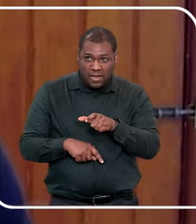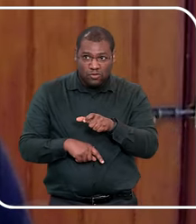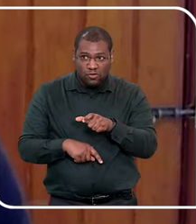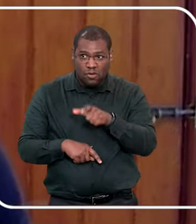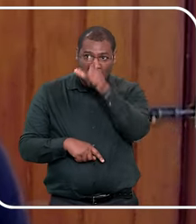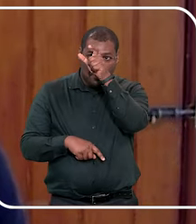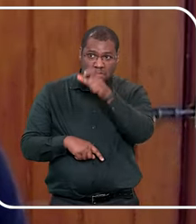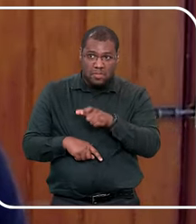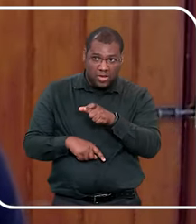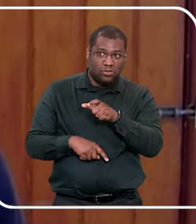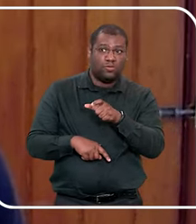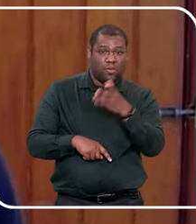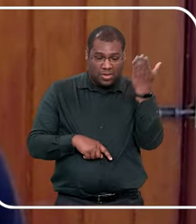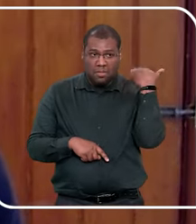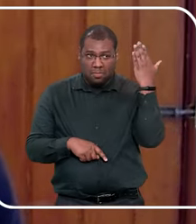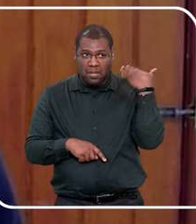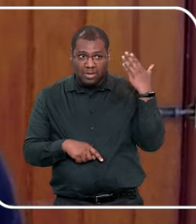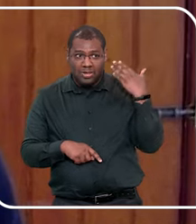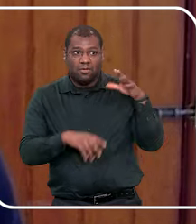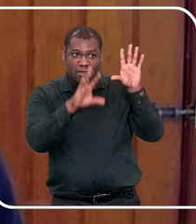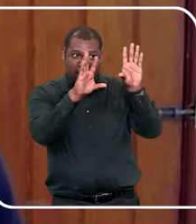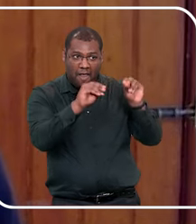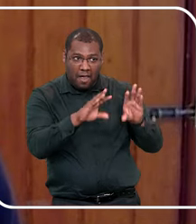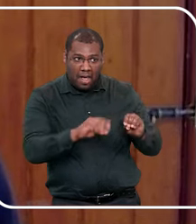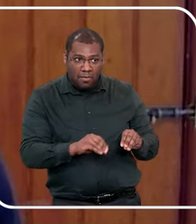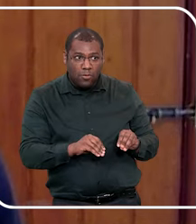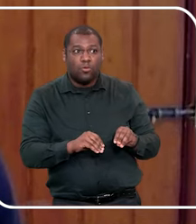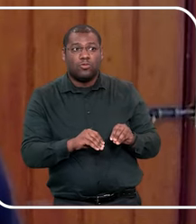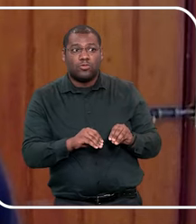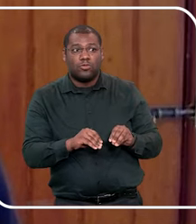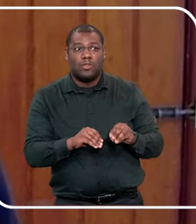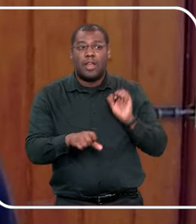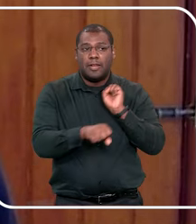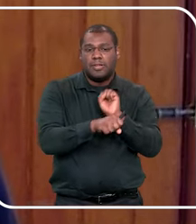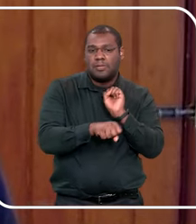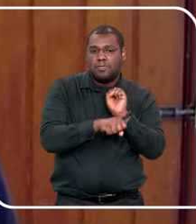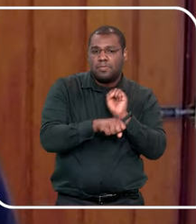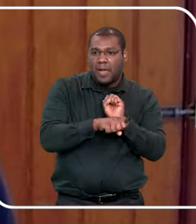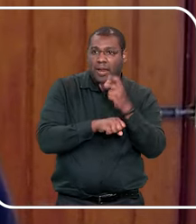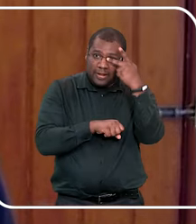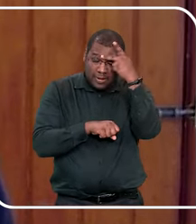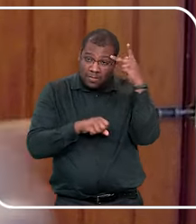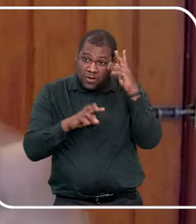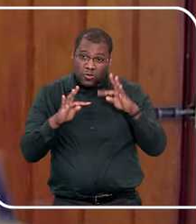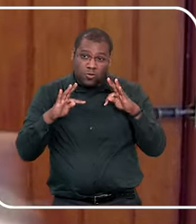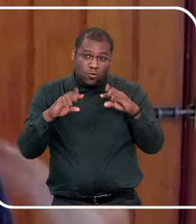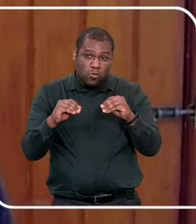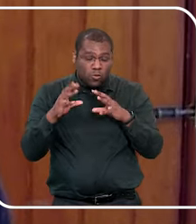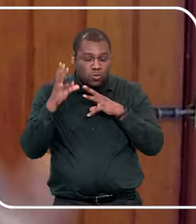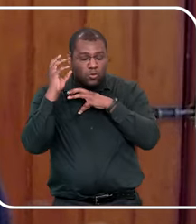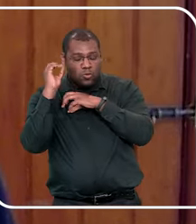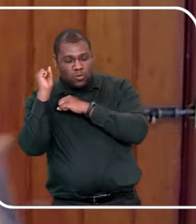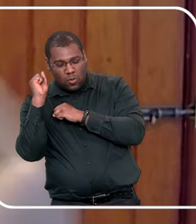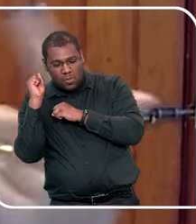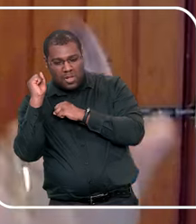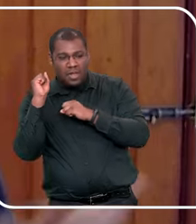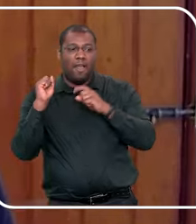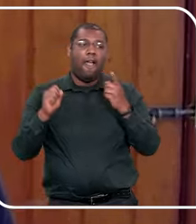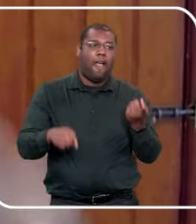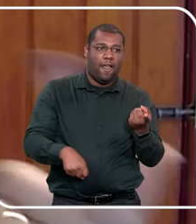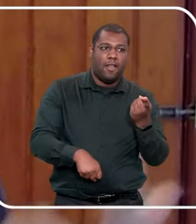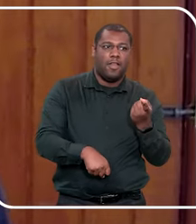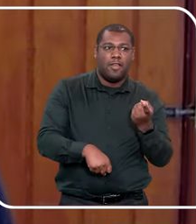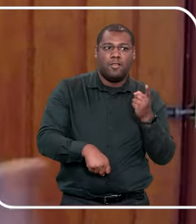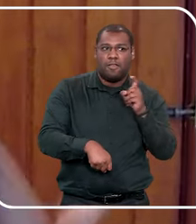levou um tempo pra que ela ligasse ou abria a porta a cuidado, né, passou muito tempo, porque eu explicava, sou eu pra cuidar de